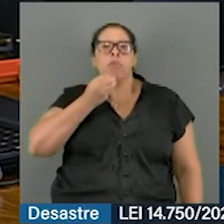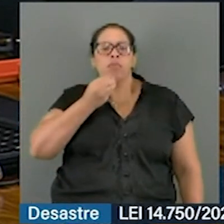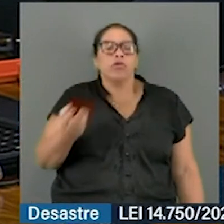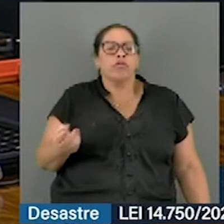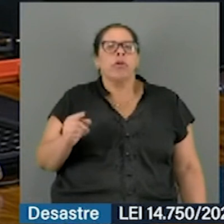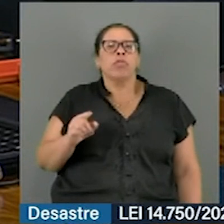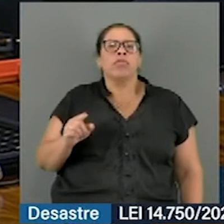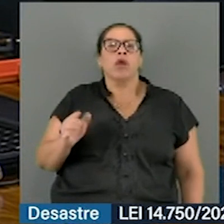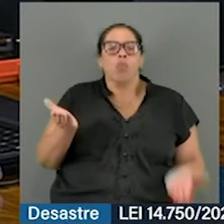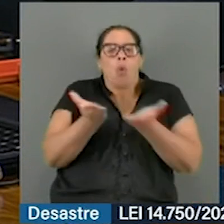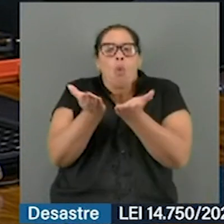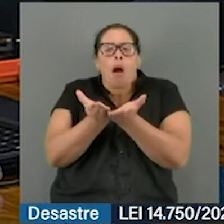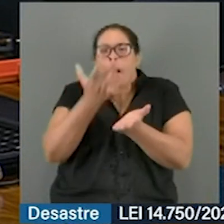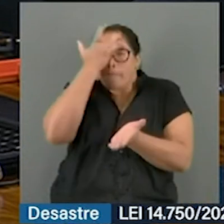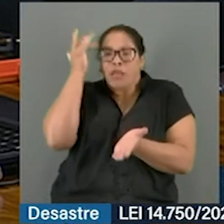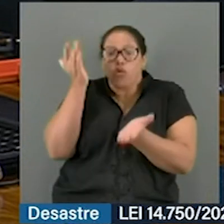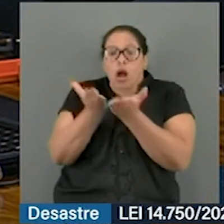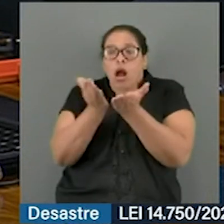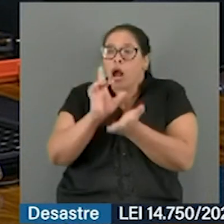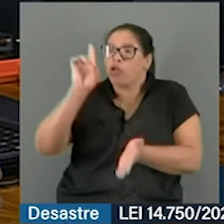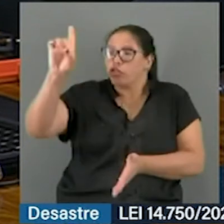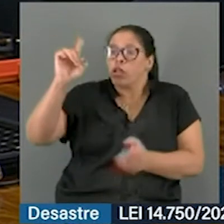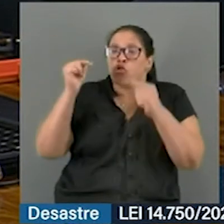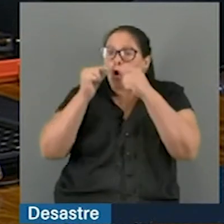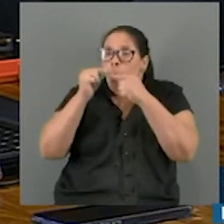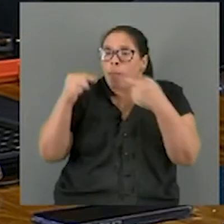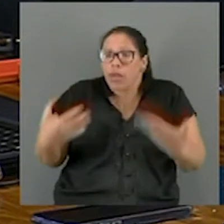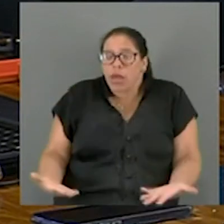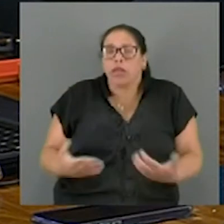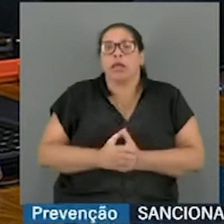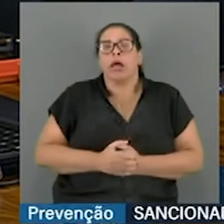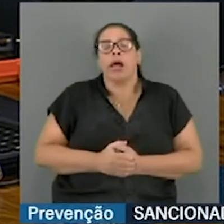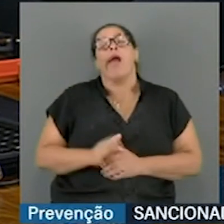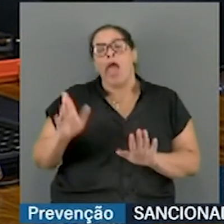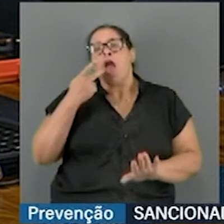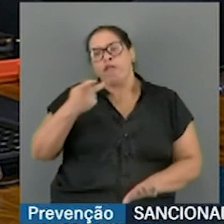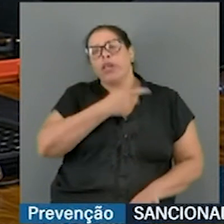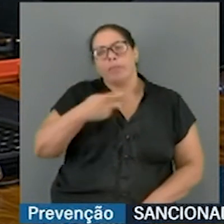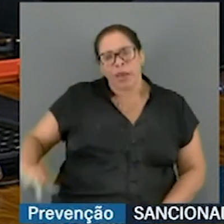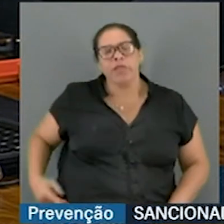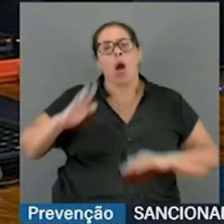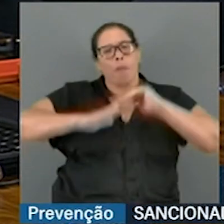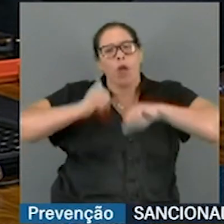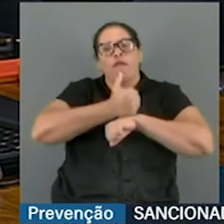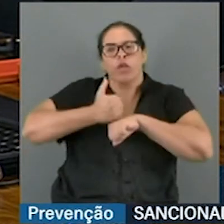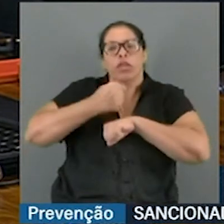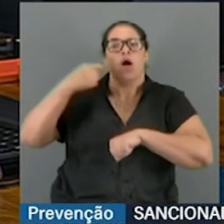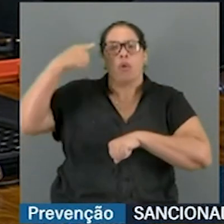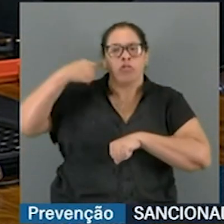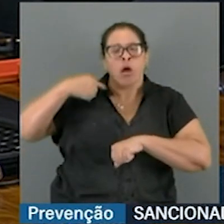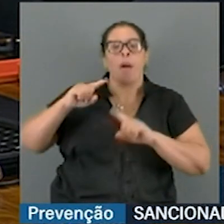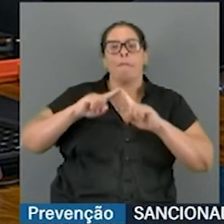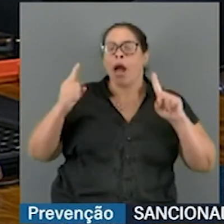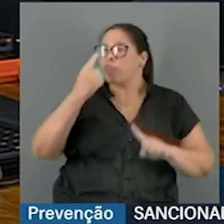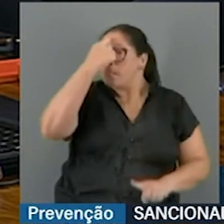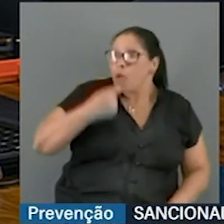de um evangelho como ele havia prometido na campanha eleitoral? Eu falei, presidente, apesar de eu ser advogado, o que eu sou é político,